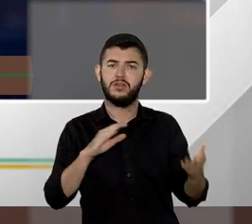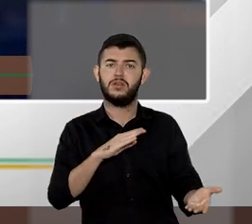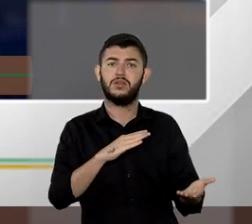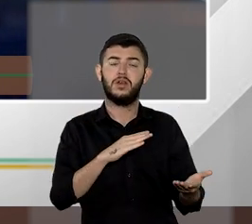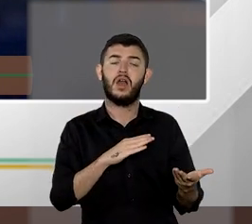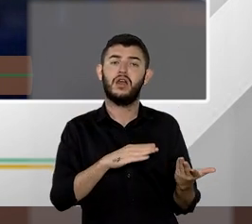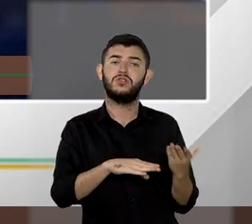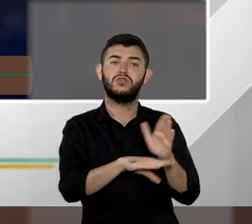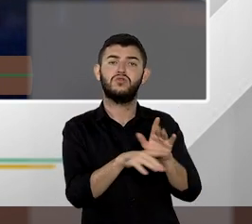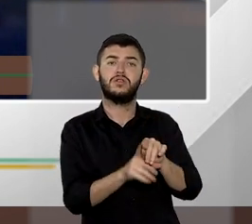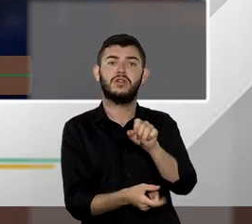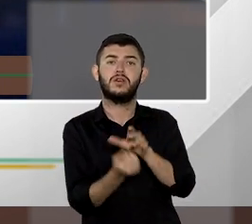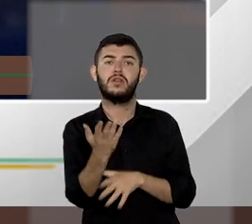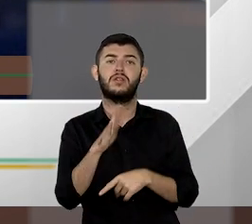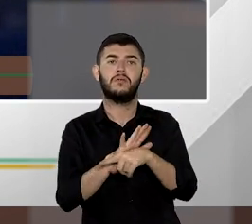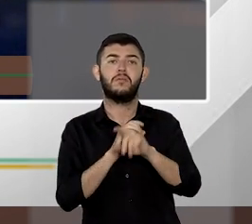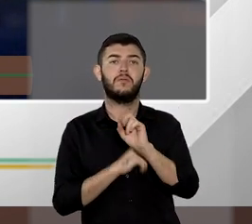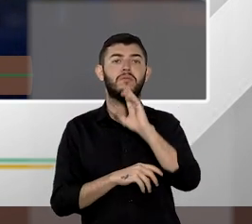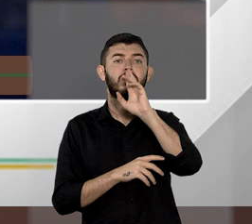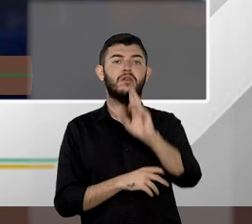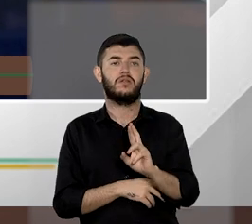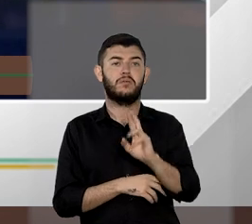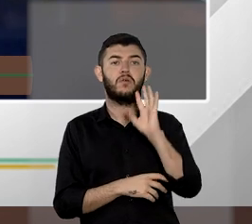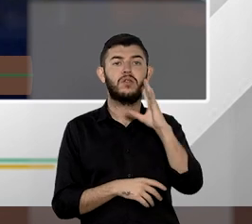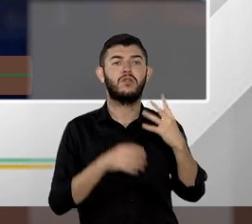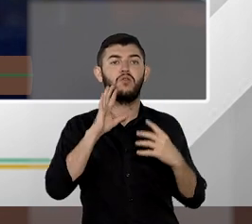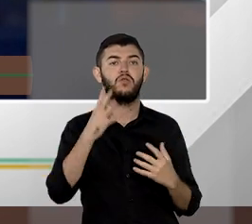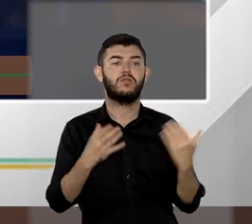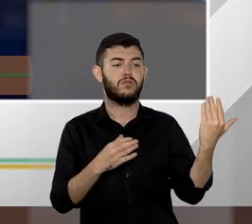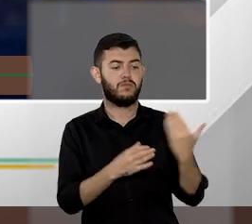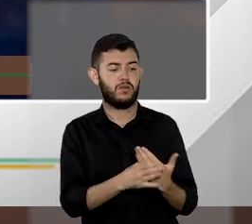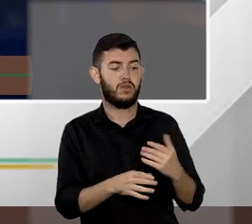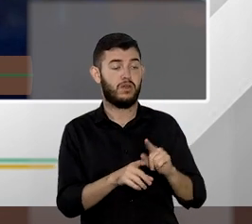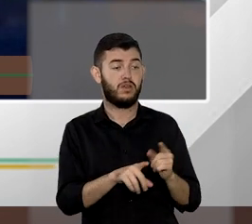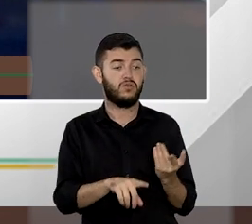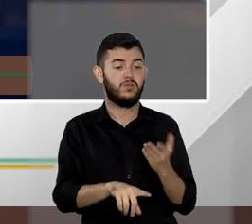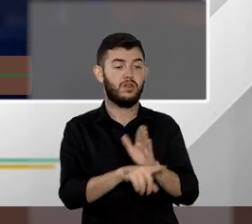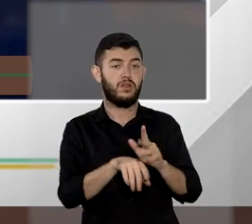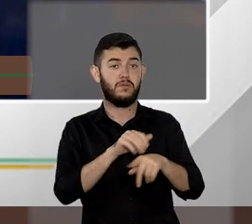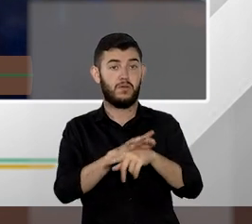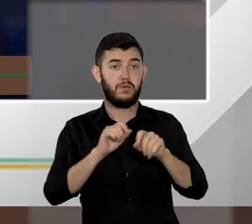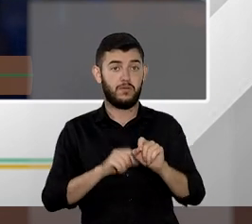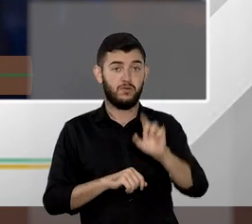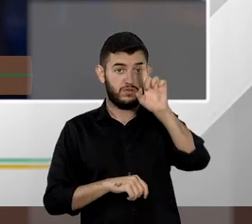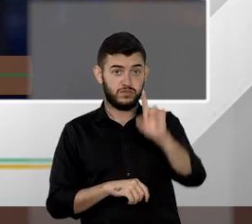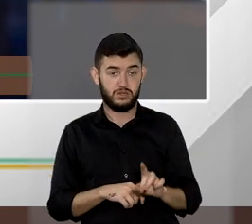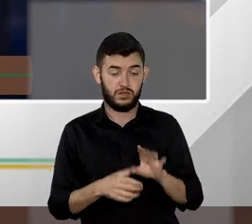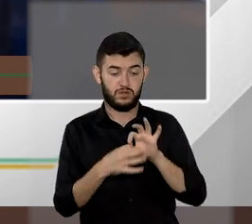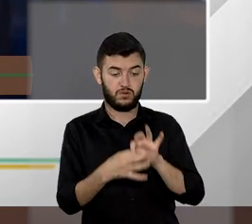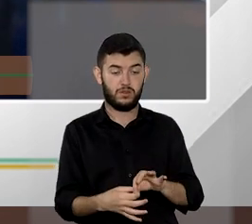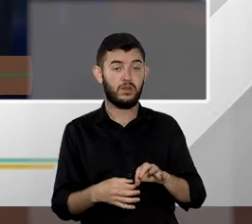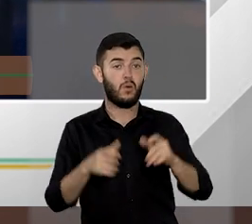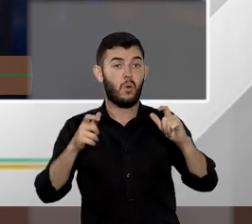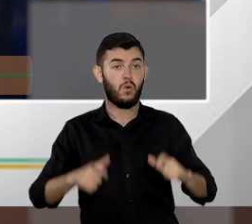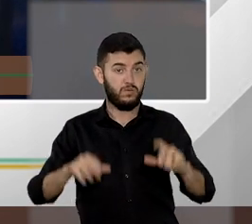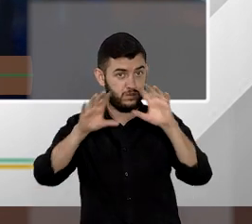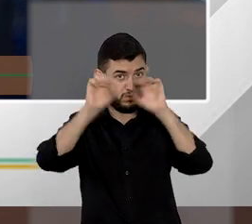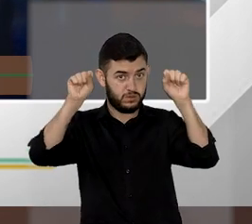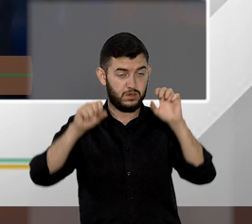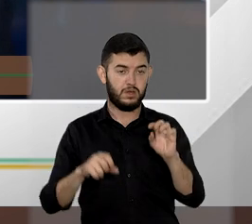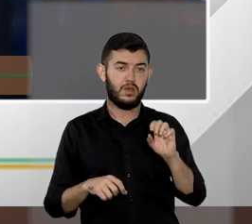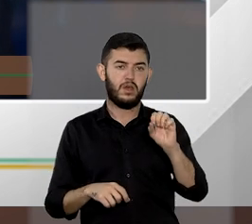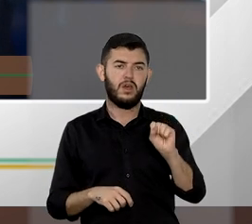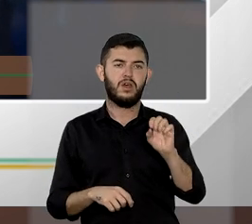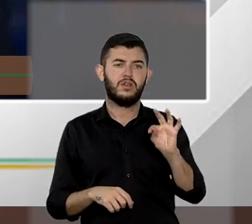formação do precedente a respeito do direito federal no super 8 de justiça então eu penso que o grande o